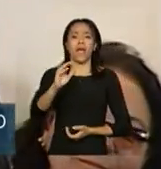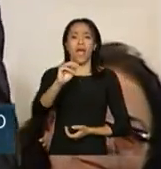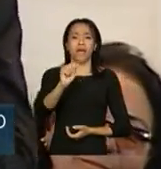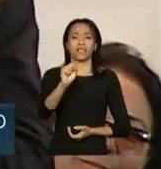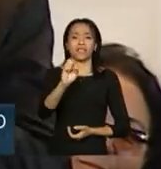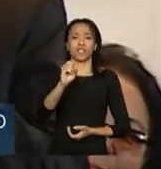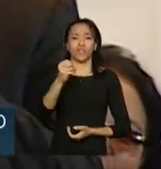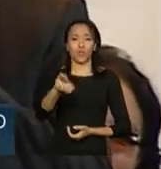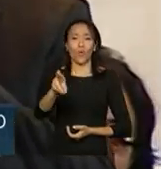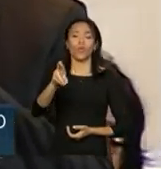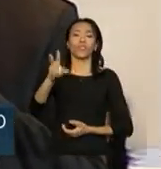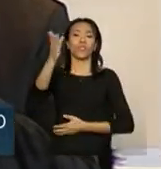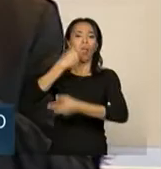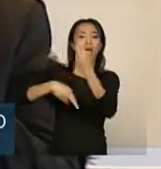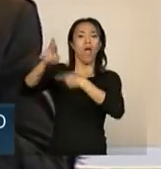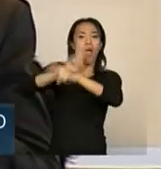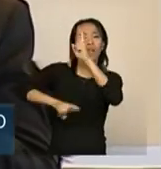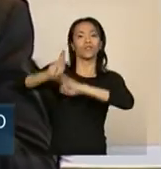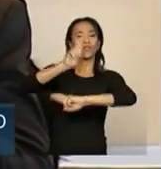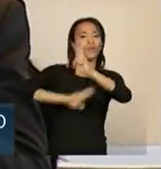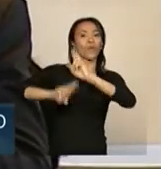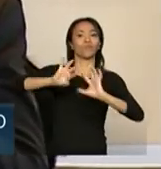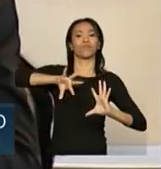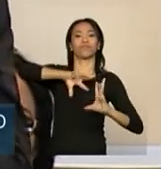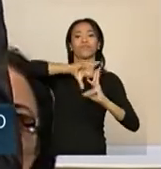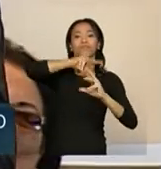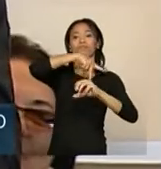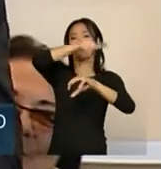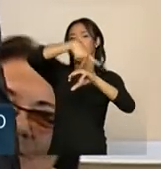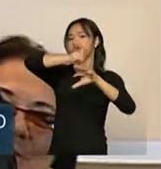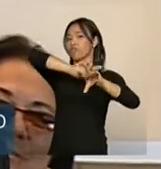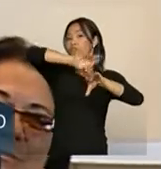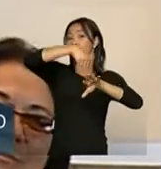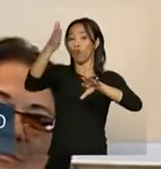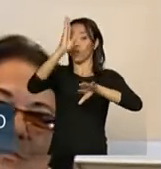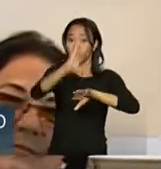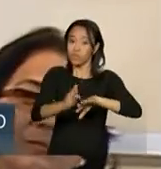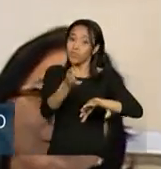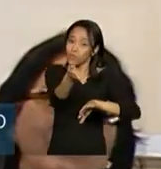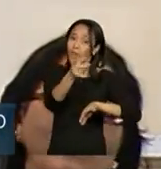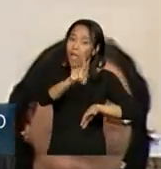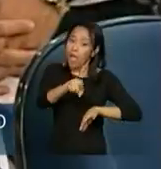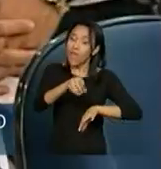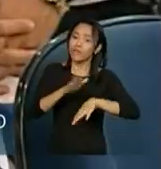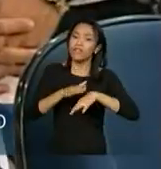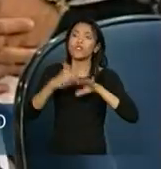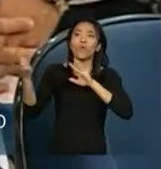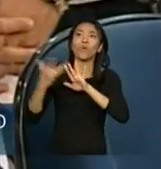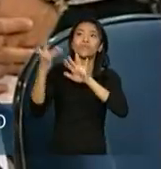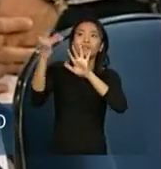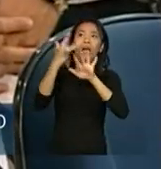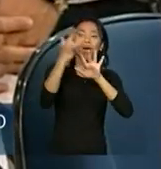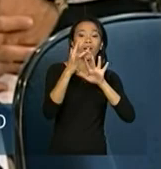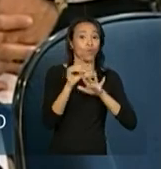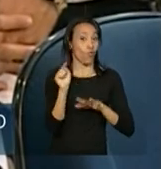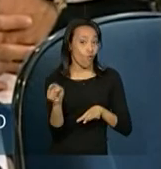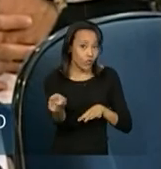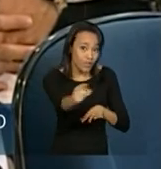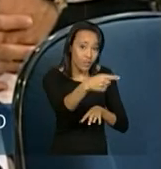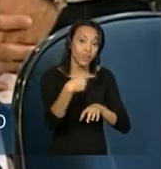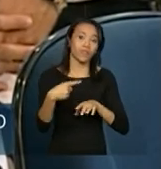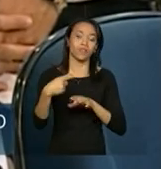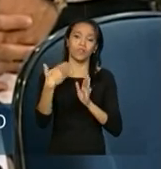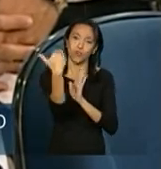do Ministério da Saúde e cuida toda a parte da assessoria de relações internacionais. É quem fez contato com vários de vocês no processo da